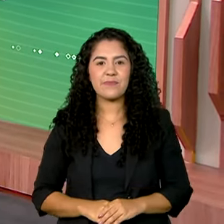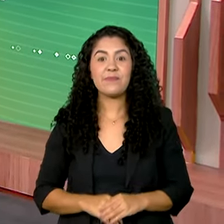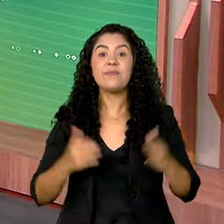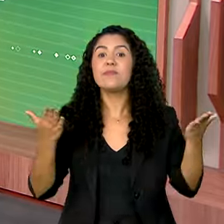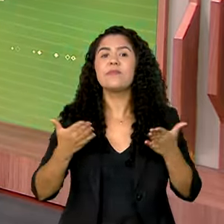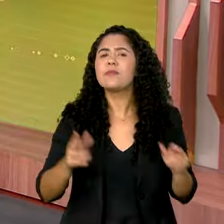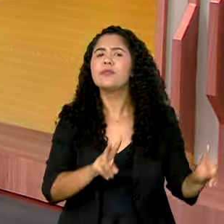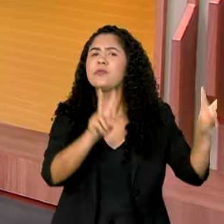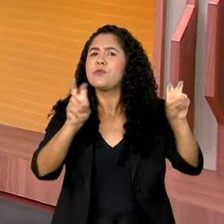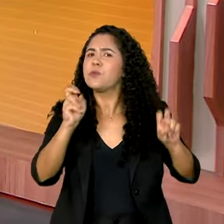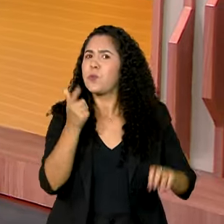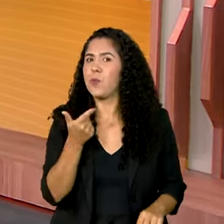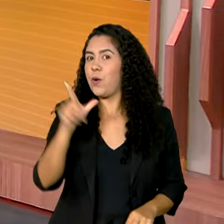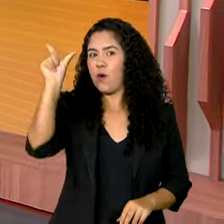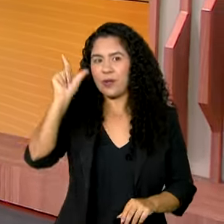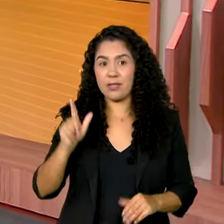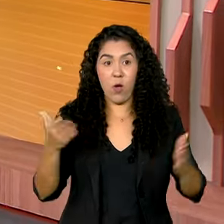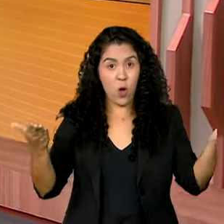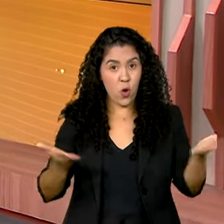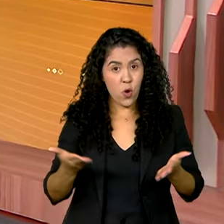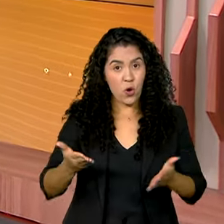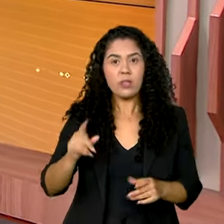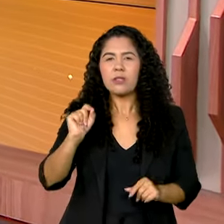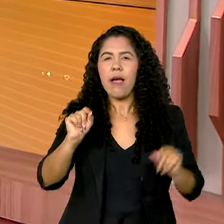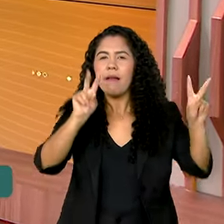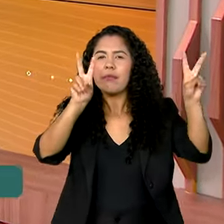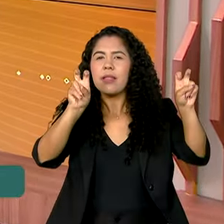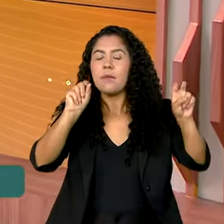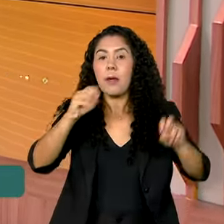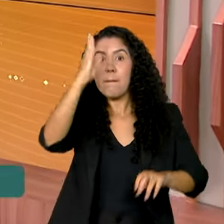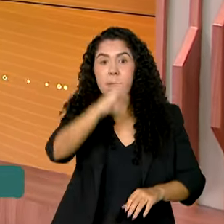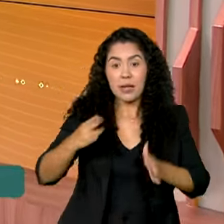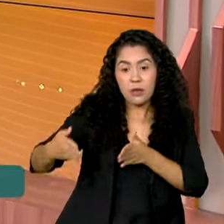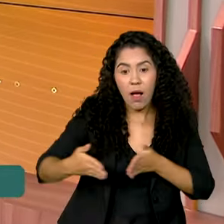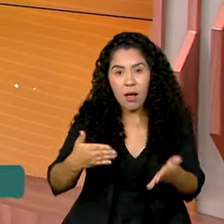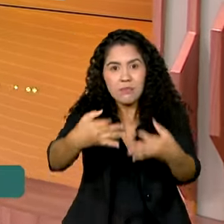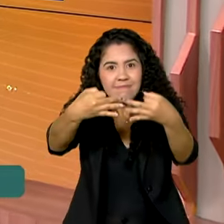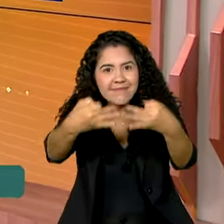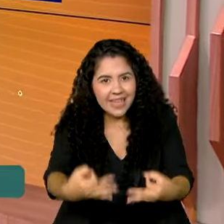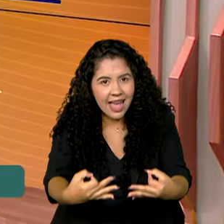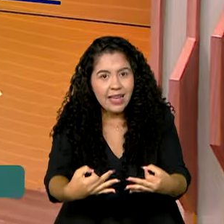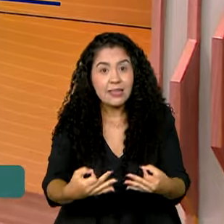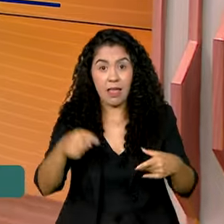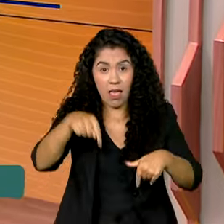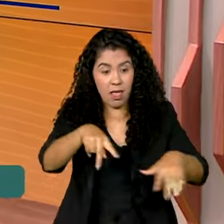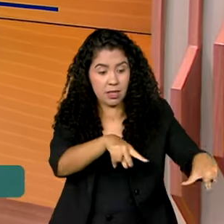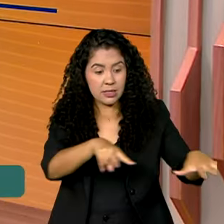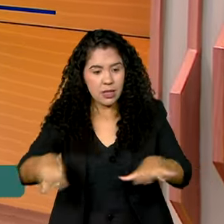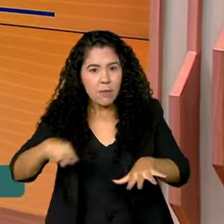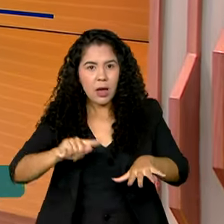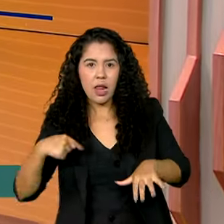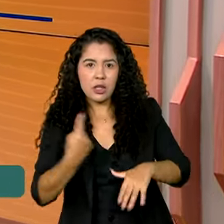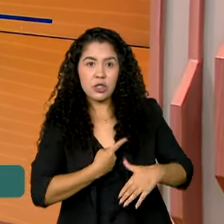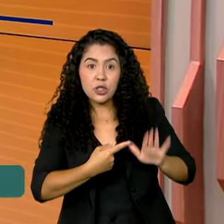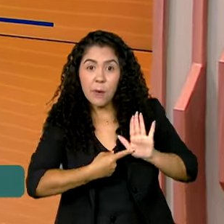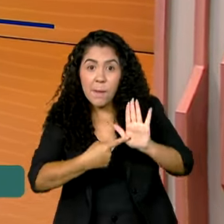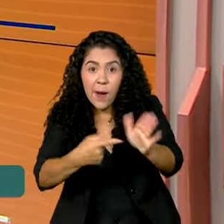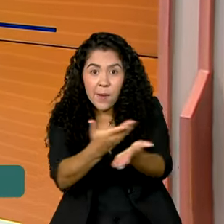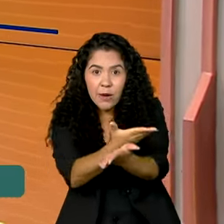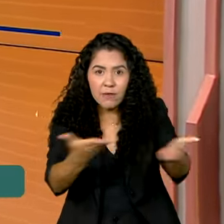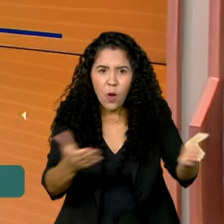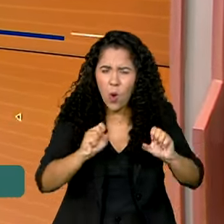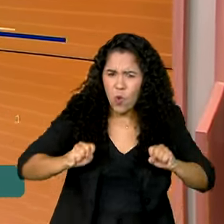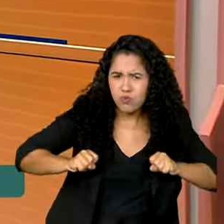Vamos mudar de assunto, porque hoje é o dia do nosso quadro Brasil no Rumo Certo. E nesta semana, a gente mostra para você